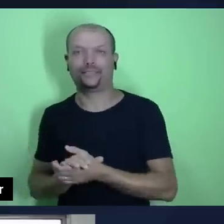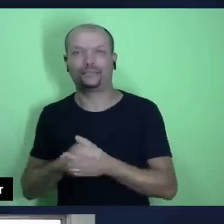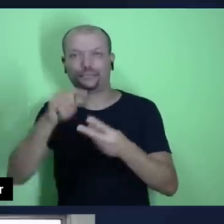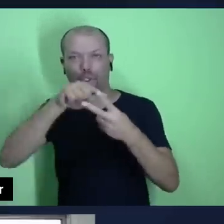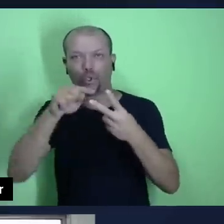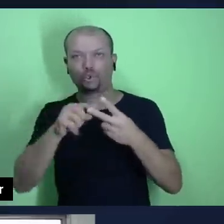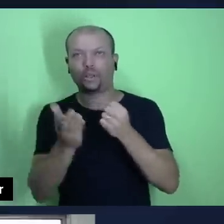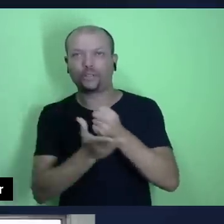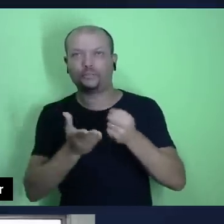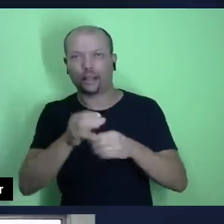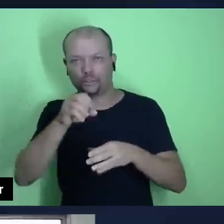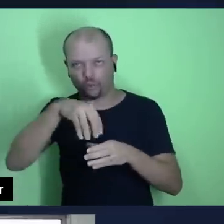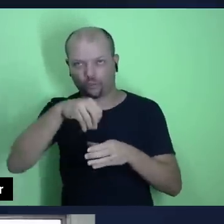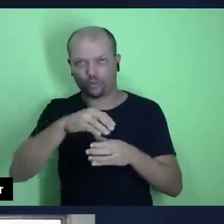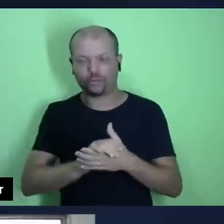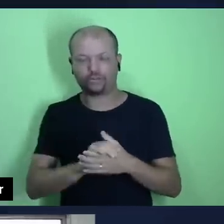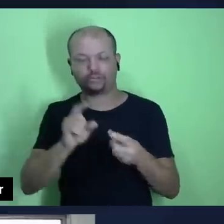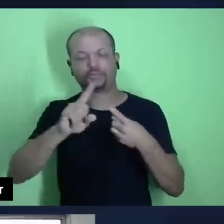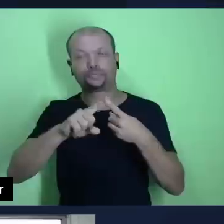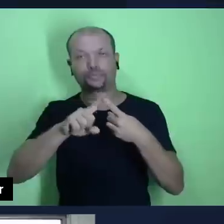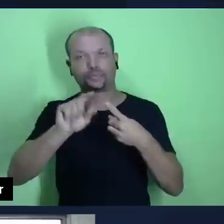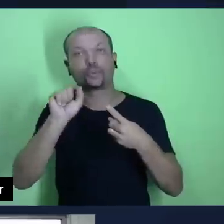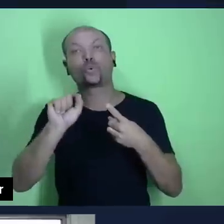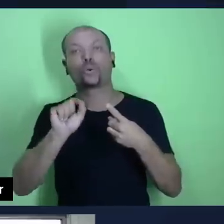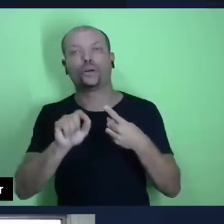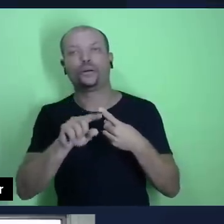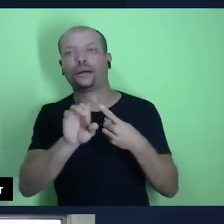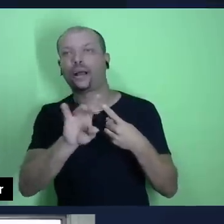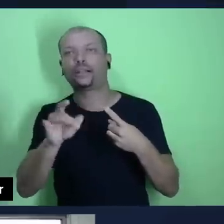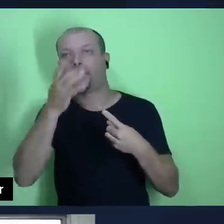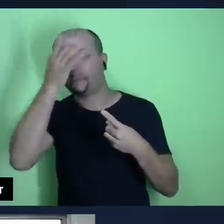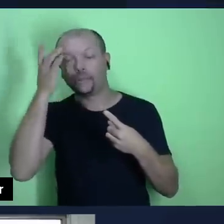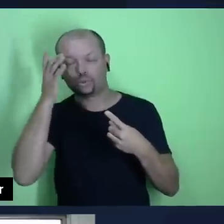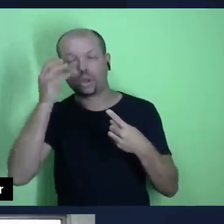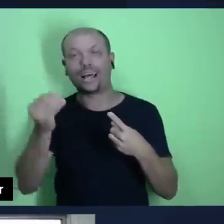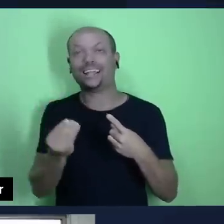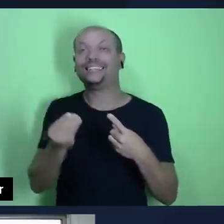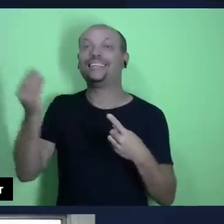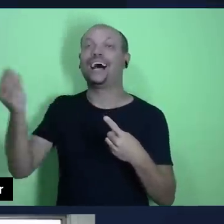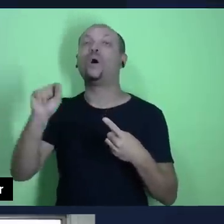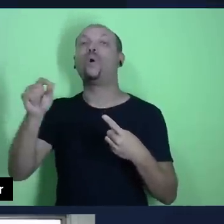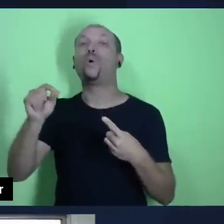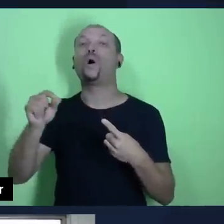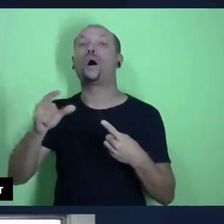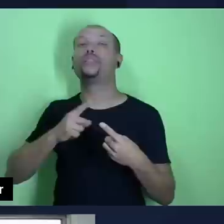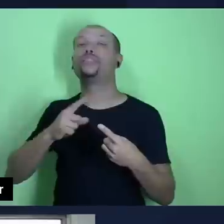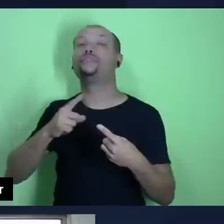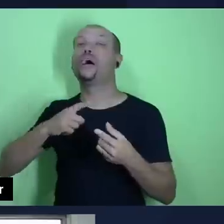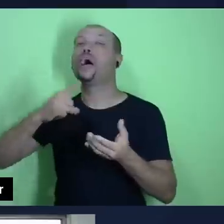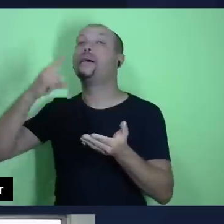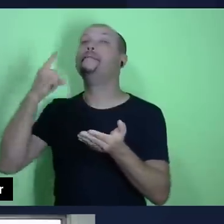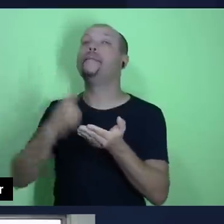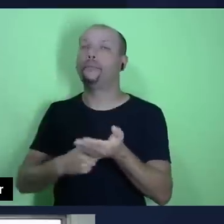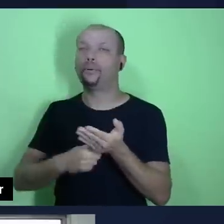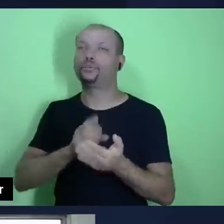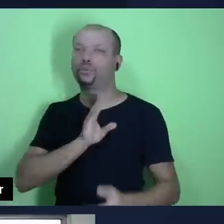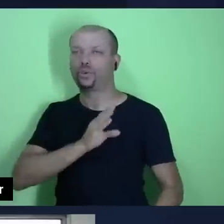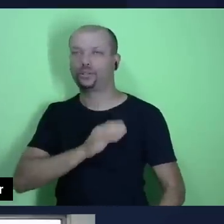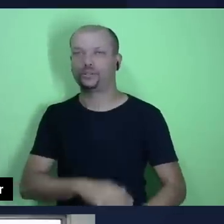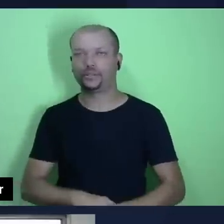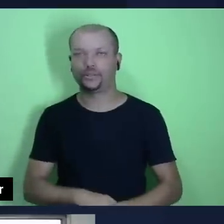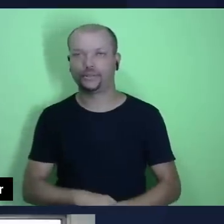a oferta. Primeiro princípio, cada um contribua segundo tiver proposto no seu coração.